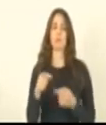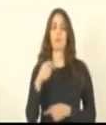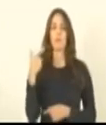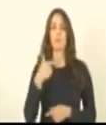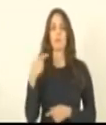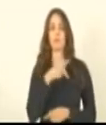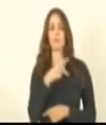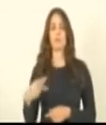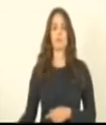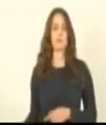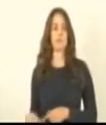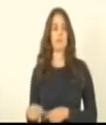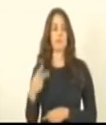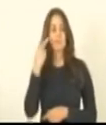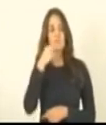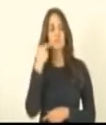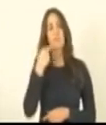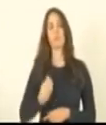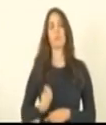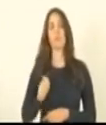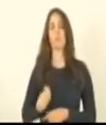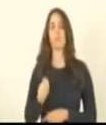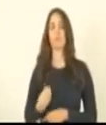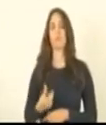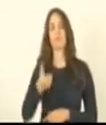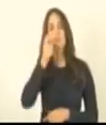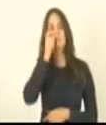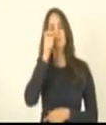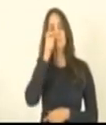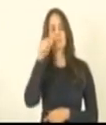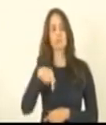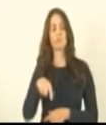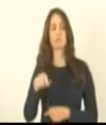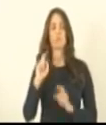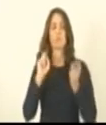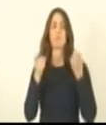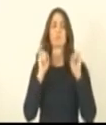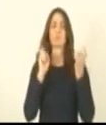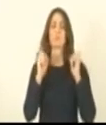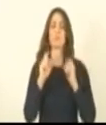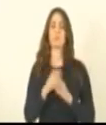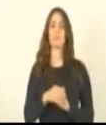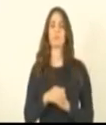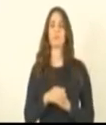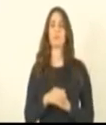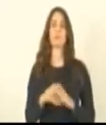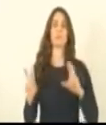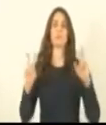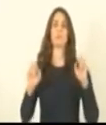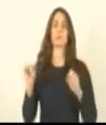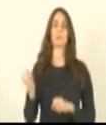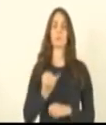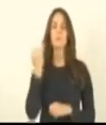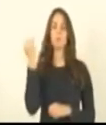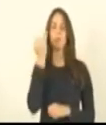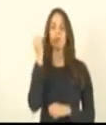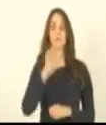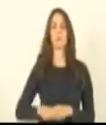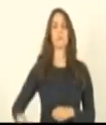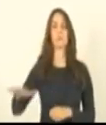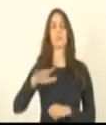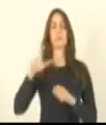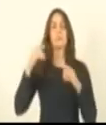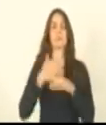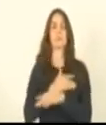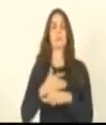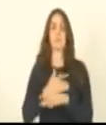Tobias Cometes, que vieram hoje prestigiar a nossa sessão e tratar de assuntos importantes para o Norte, para a cidade de Linhares.